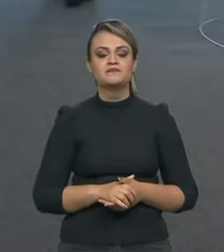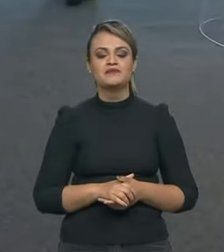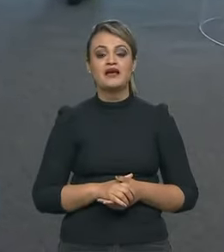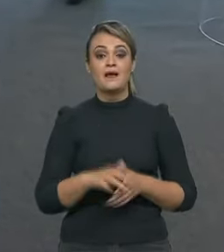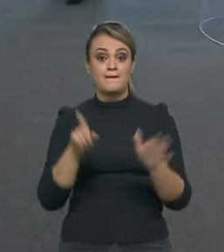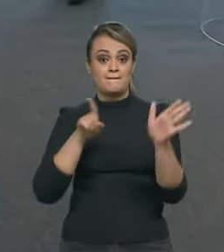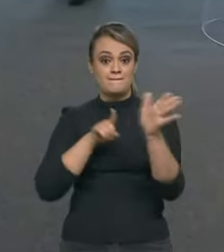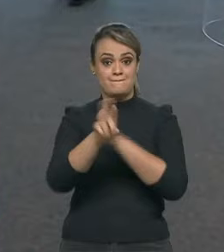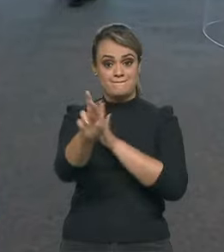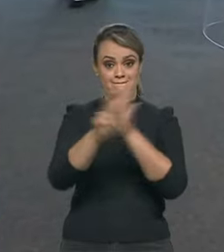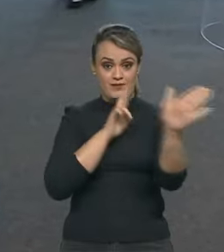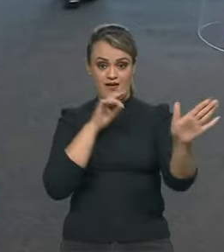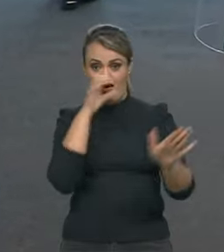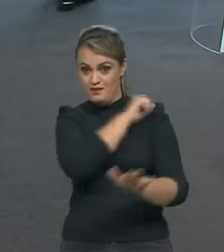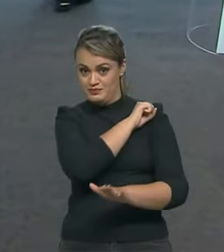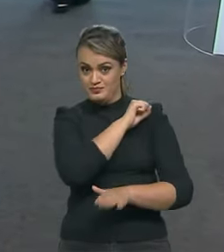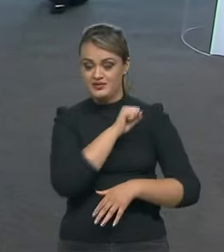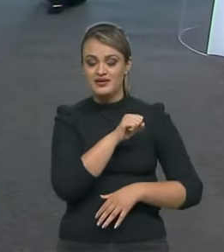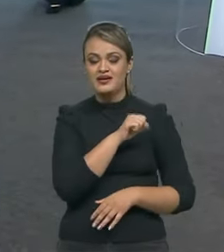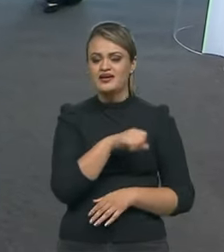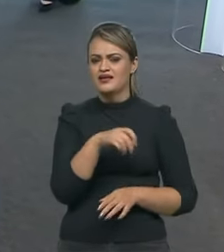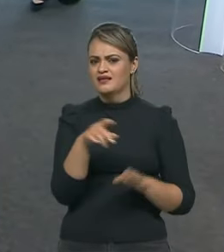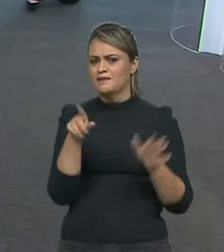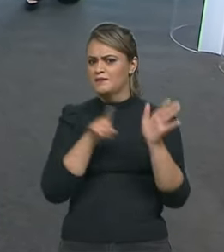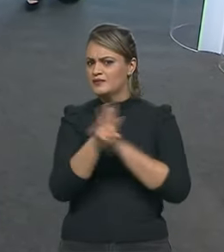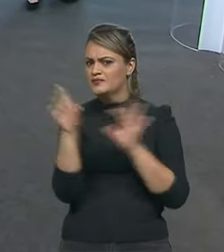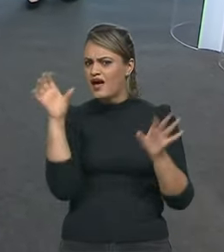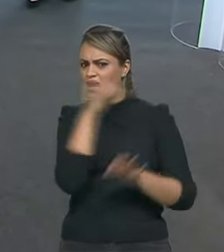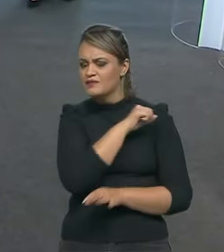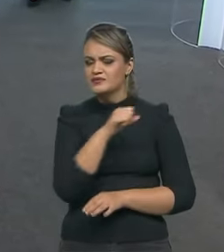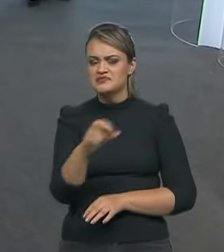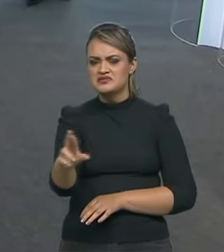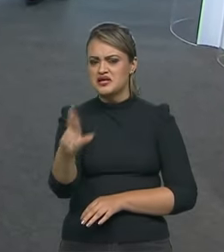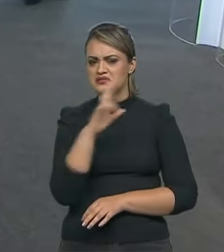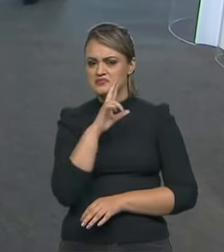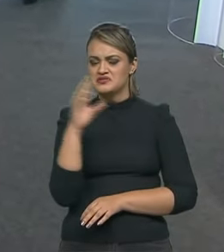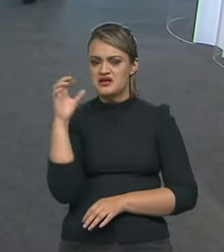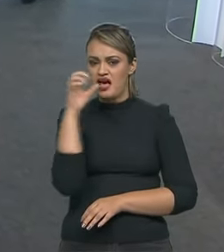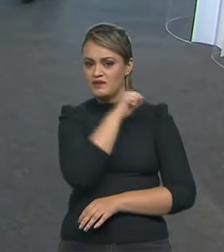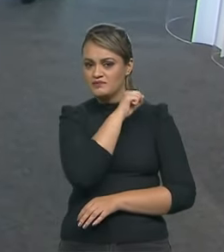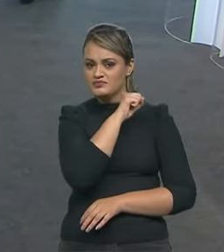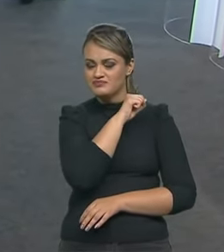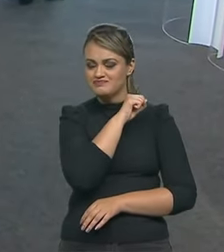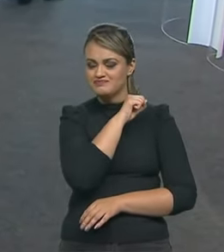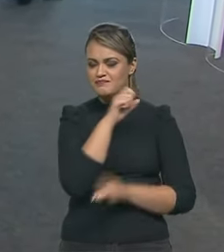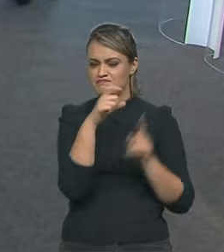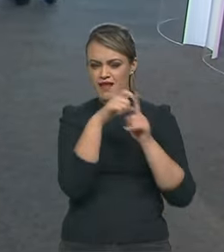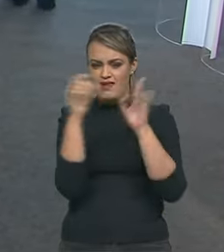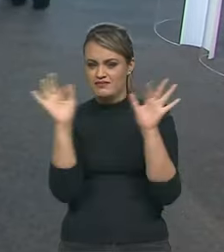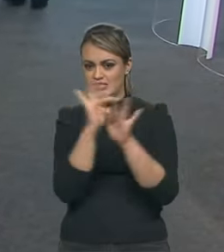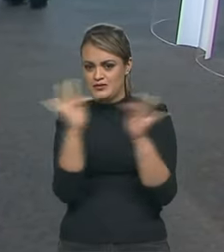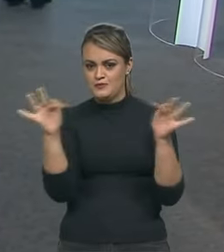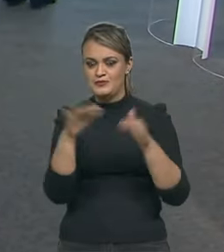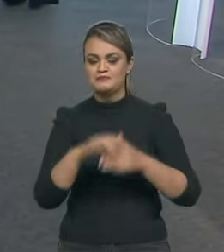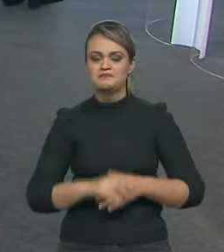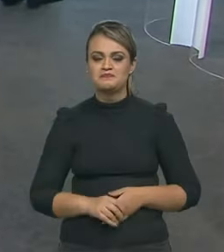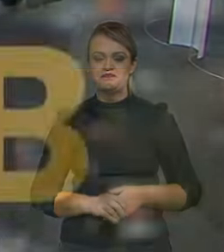debate pronto eu vou fazer perguntas curtas pro nosso entrevistado que vai respondê-las em poucas palavras